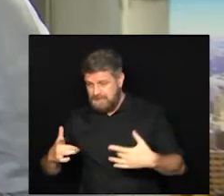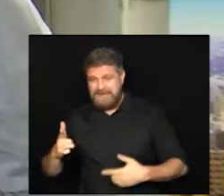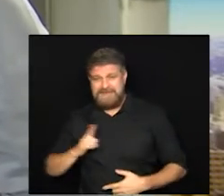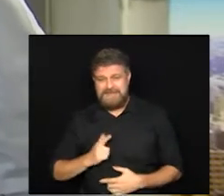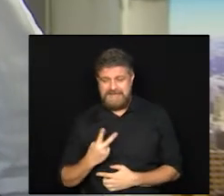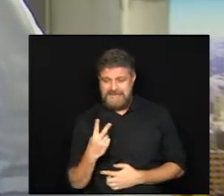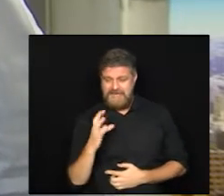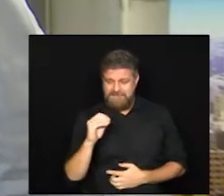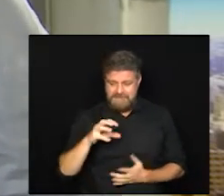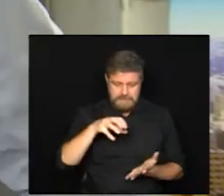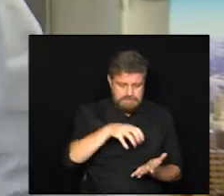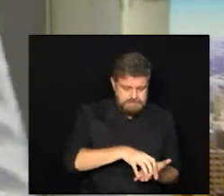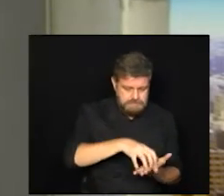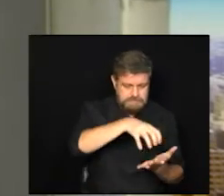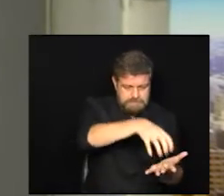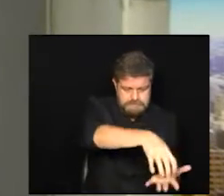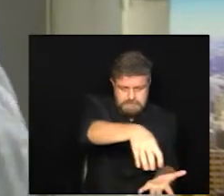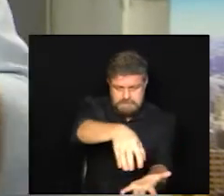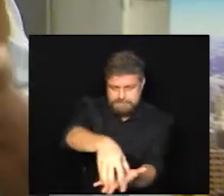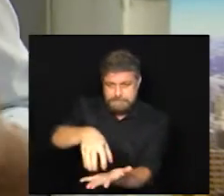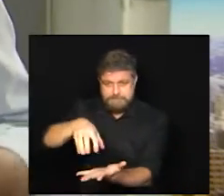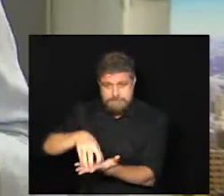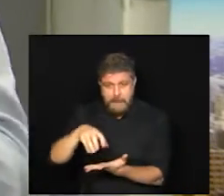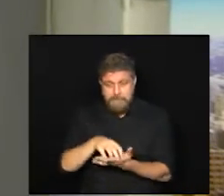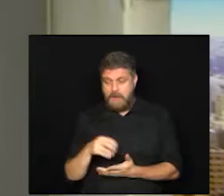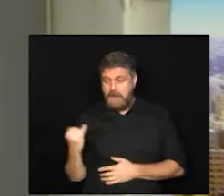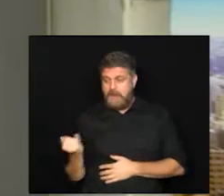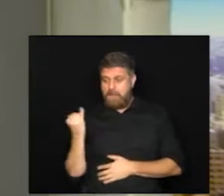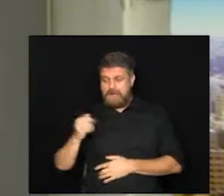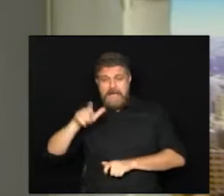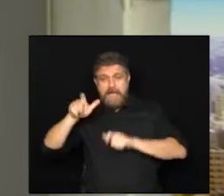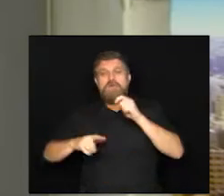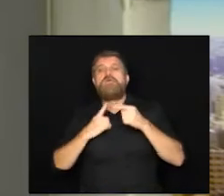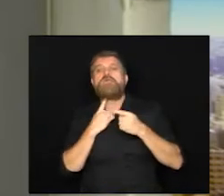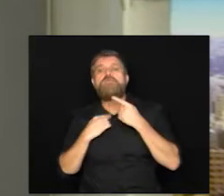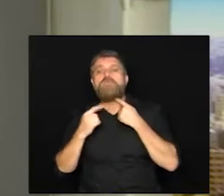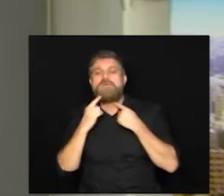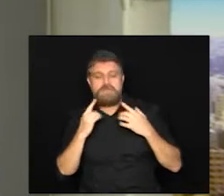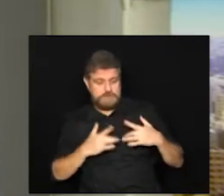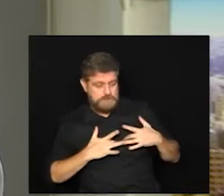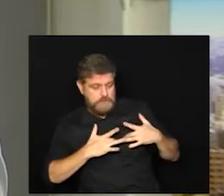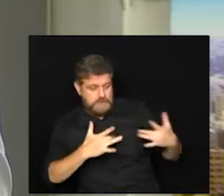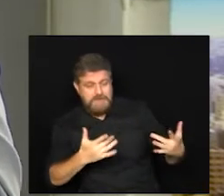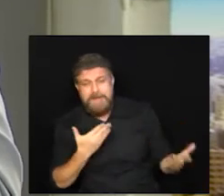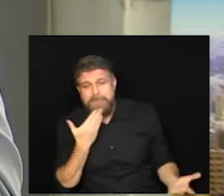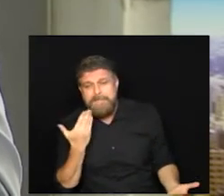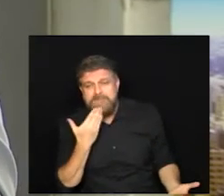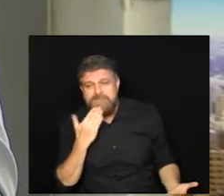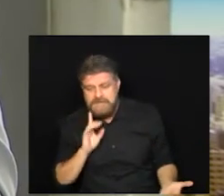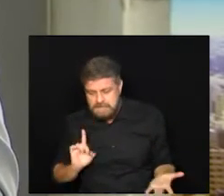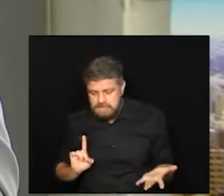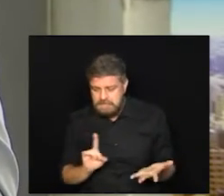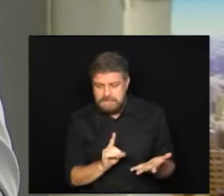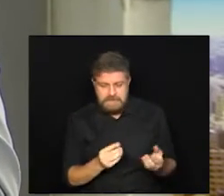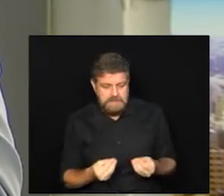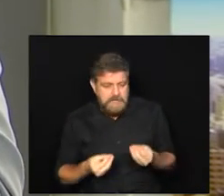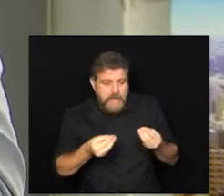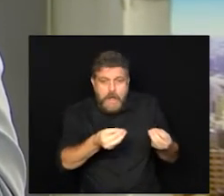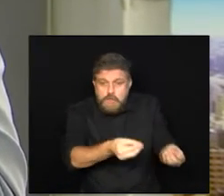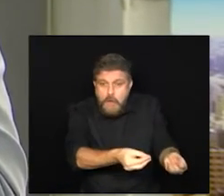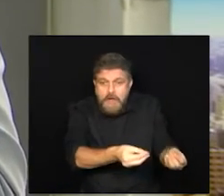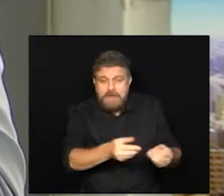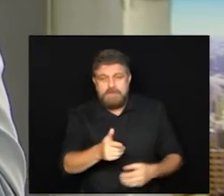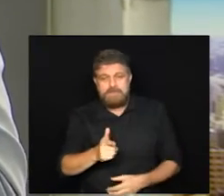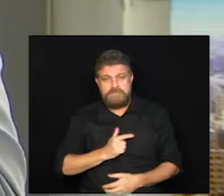mais de 20 locais que é importante para que as pessoas que tem interesse em doar tenham facilidade de acesso tá certo eu agradeço a sua